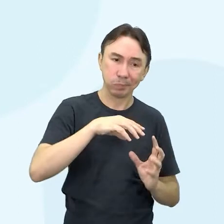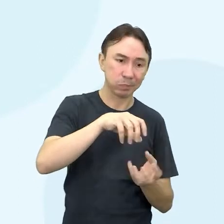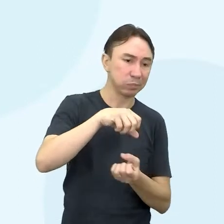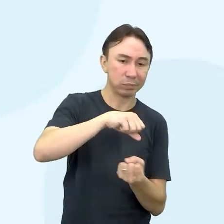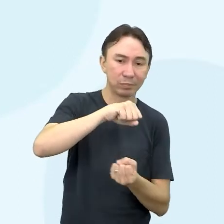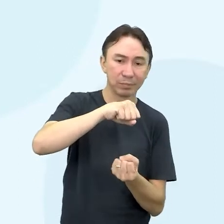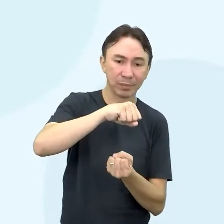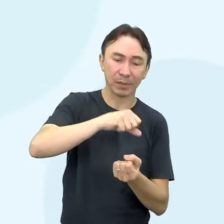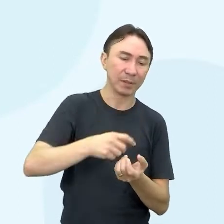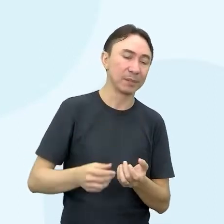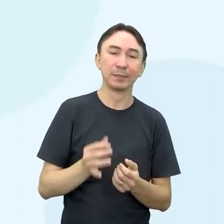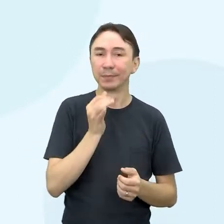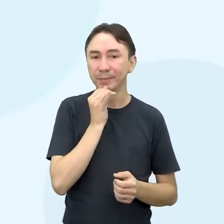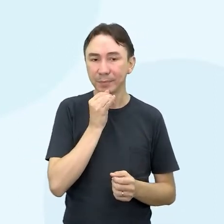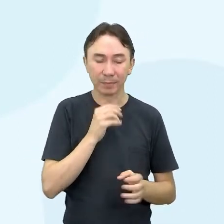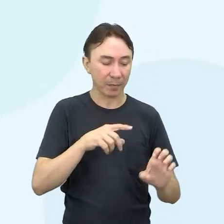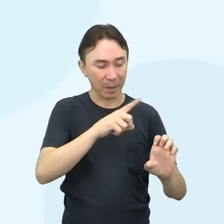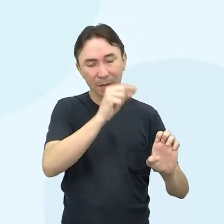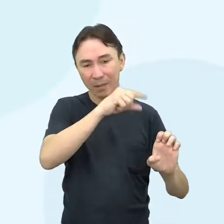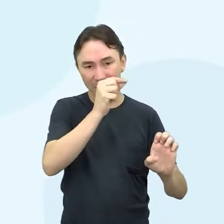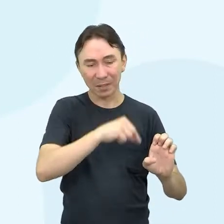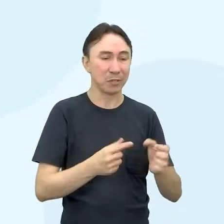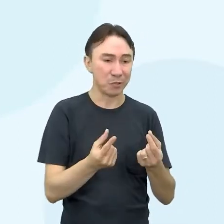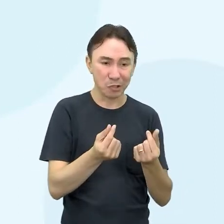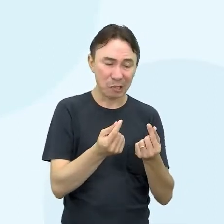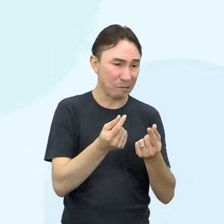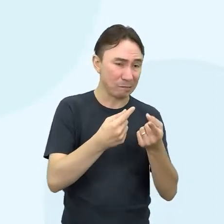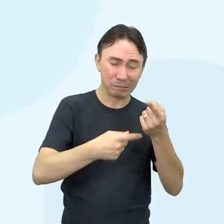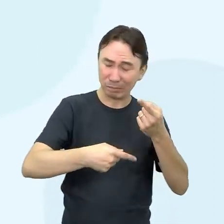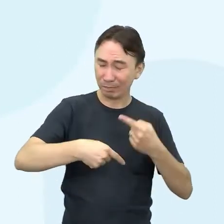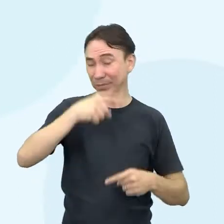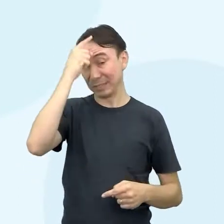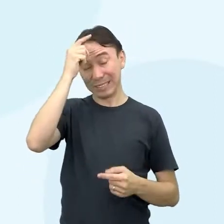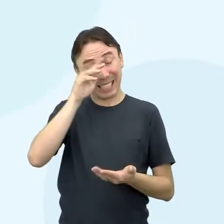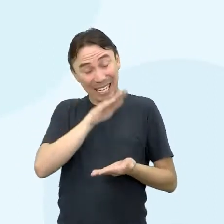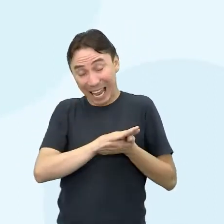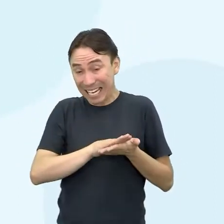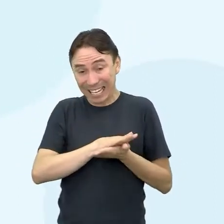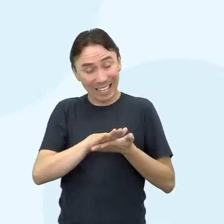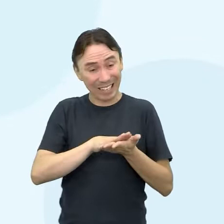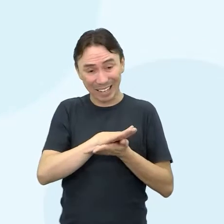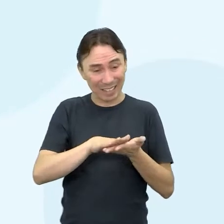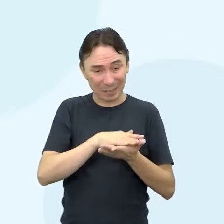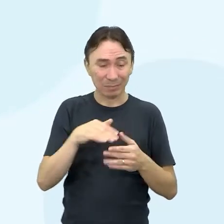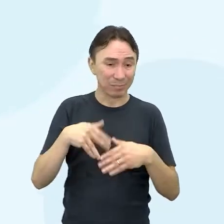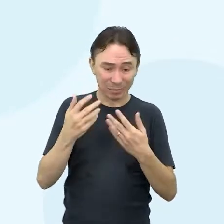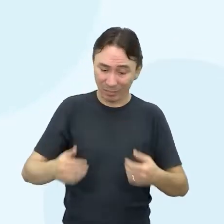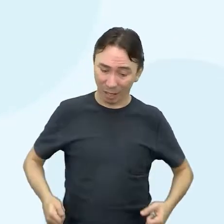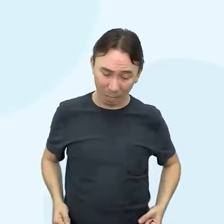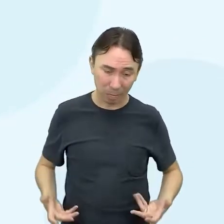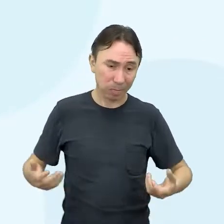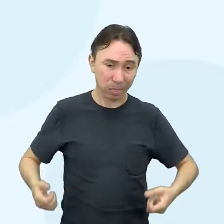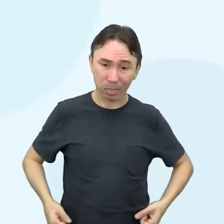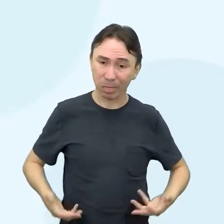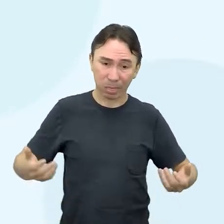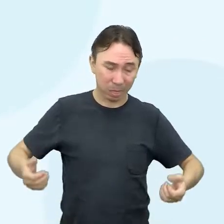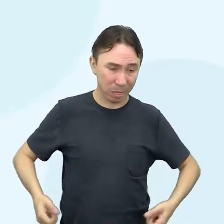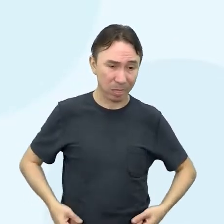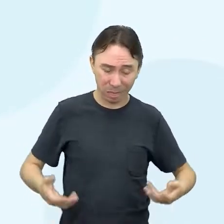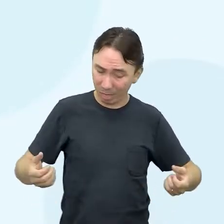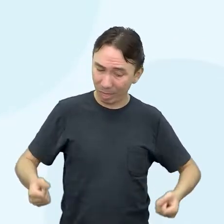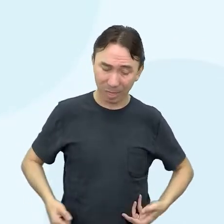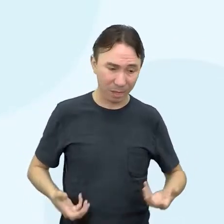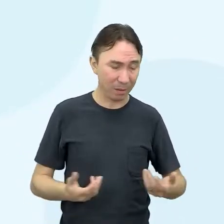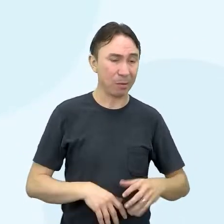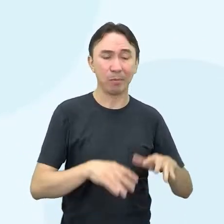não gera lucro, vai chegar um momento que você vai tirar tanto dinheiro do seu bolso que o empreendimento não vai se autossustentar e ele vai